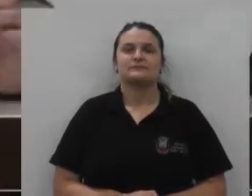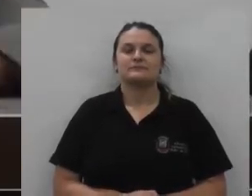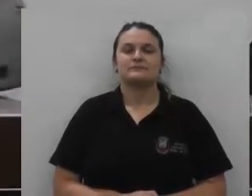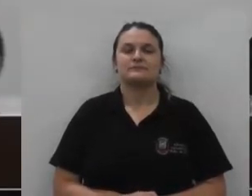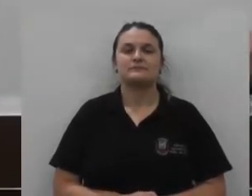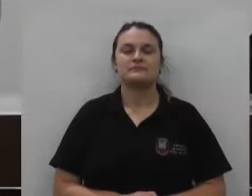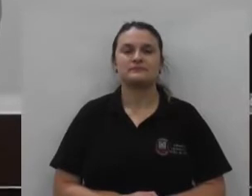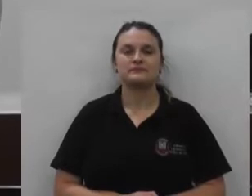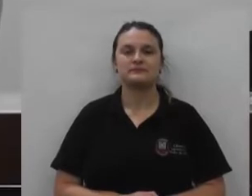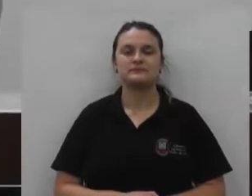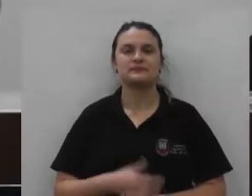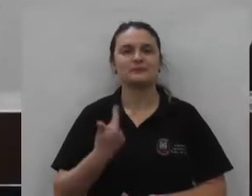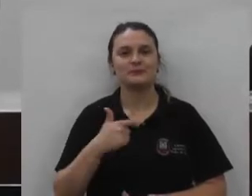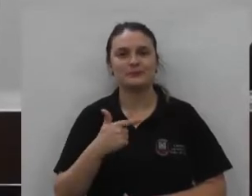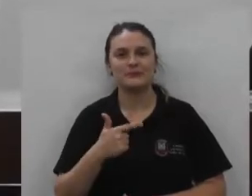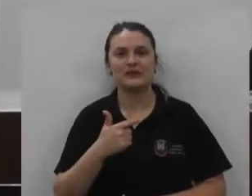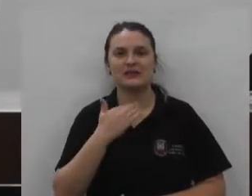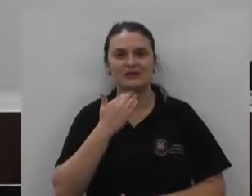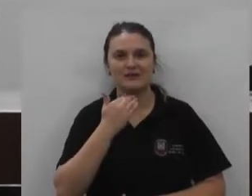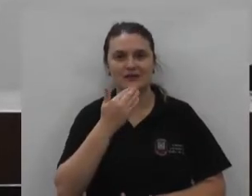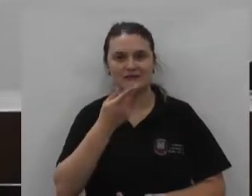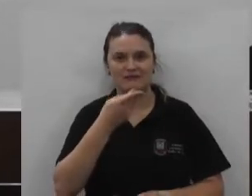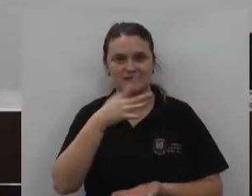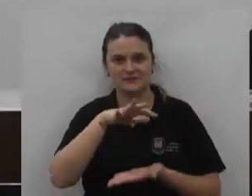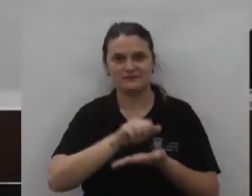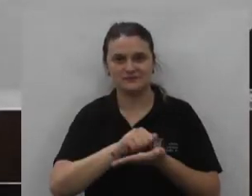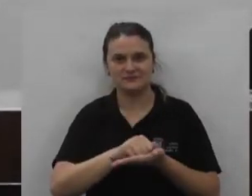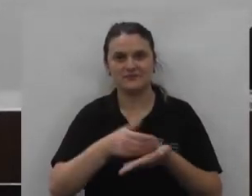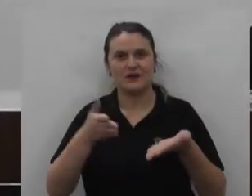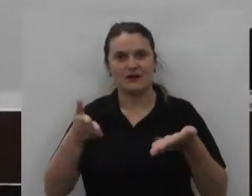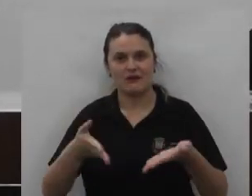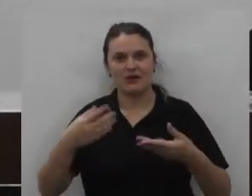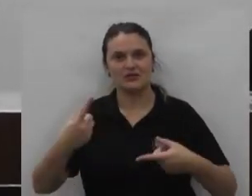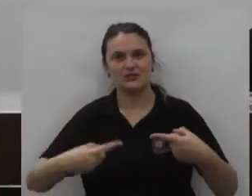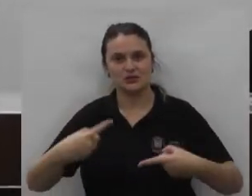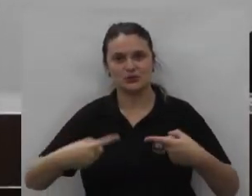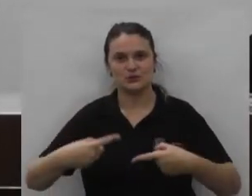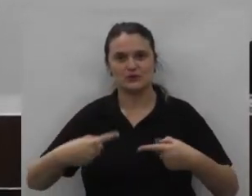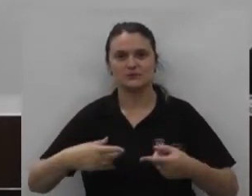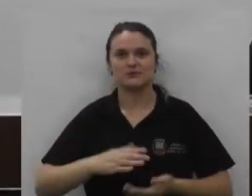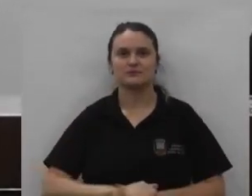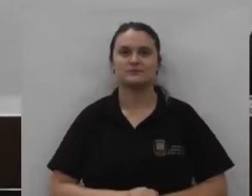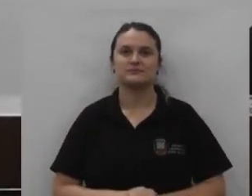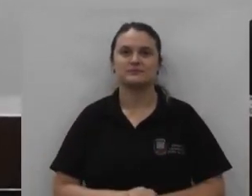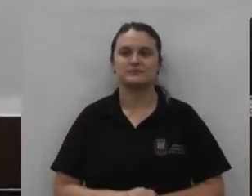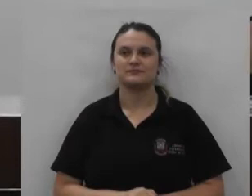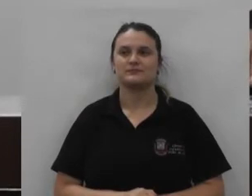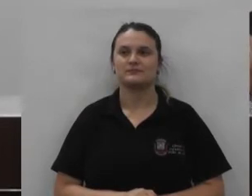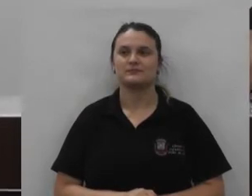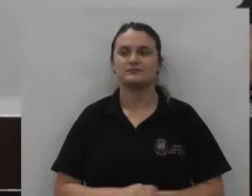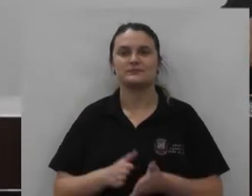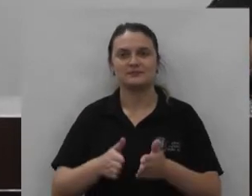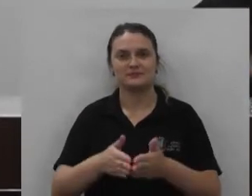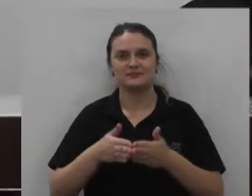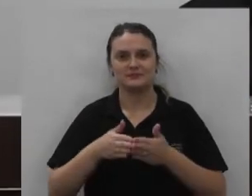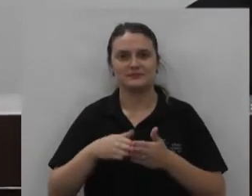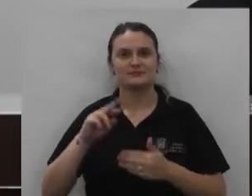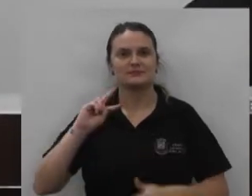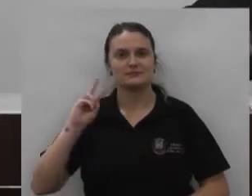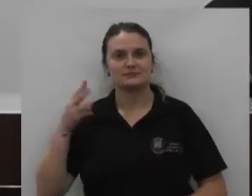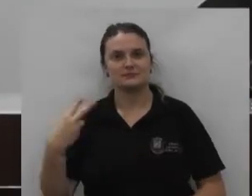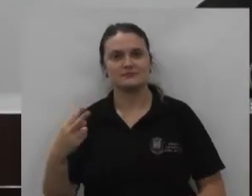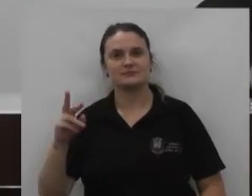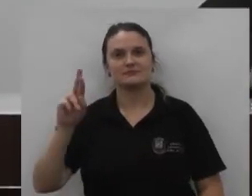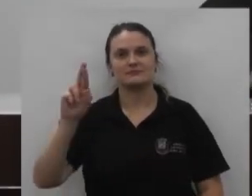então não havendo mais inscrição para a tribuna passamos de imediato a ordem do dia solicito ao